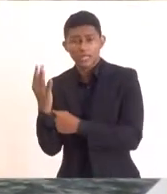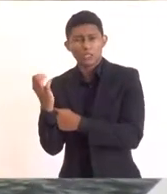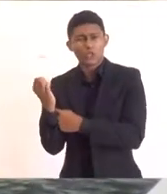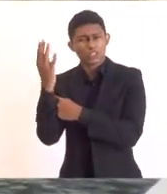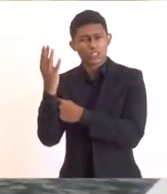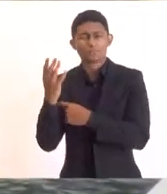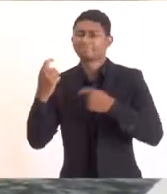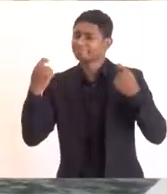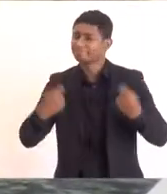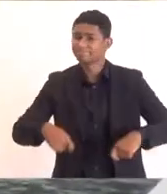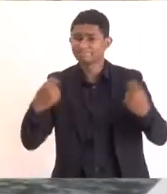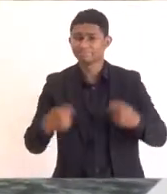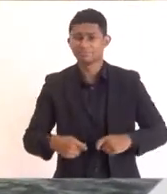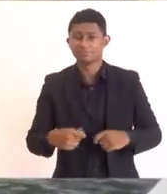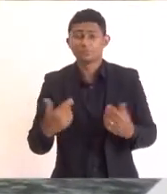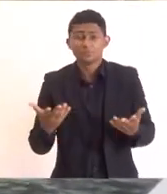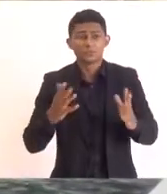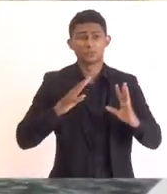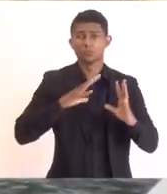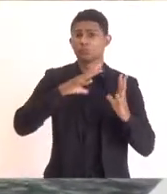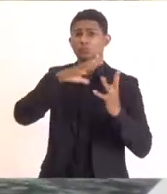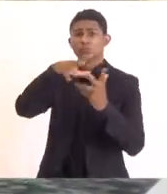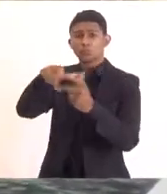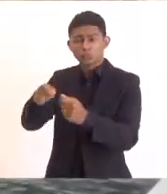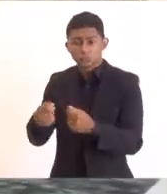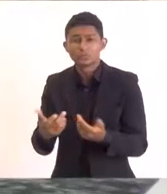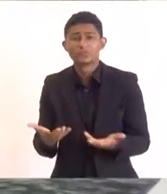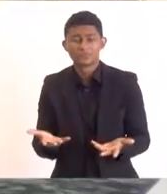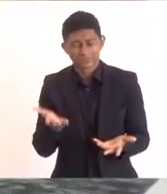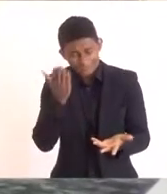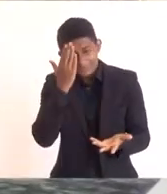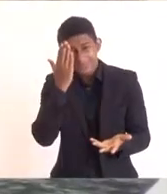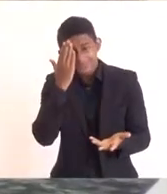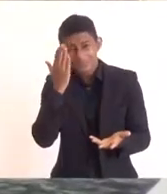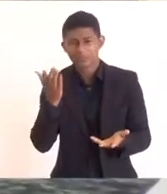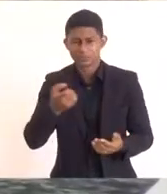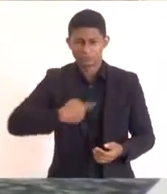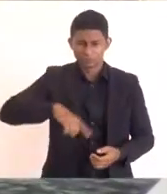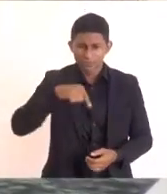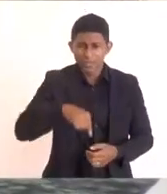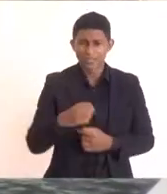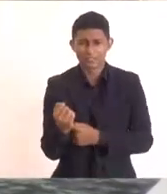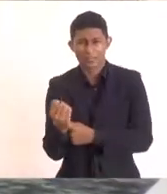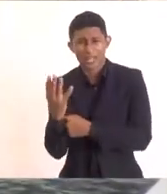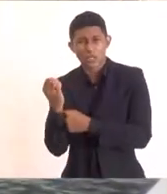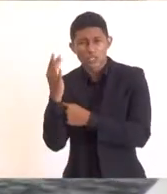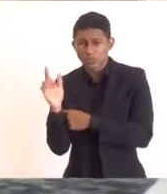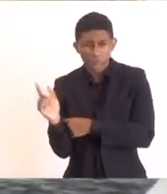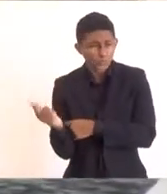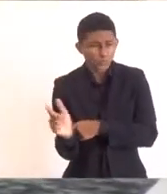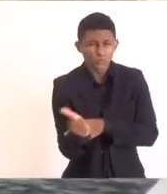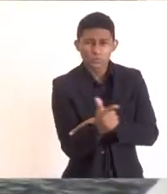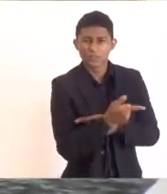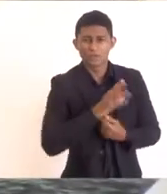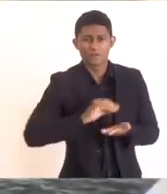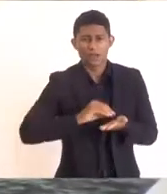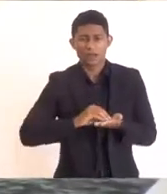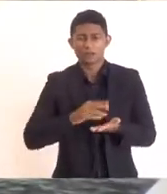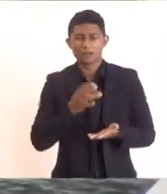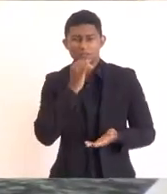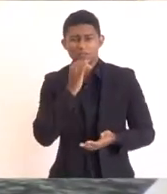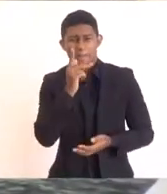inadmissível, no mundo globalizado que nós vivemos hoje, a gente não ter tecnologia ainda. Ou seja, a PM,